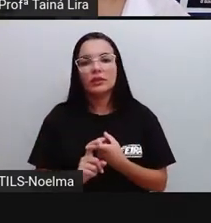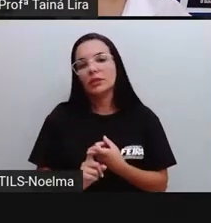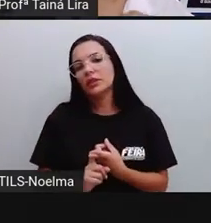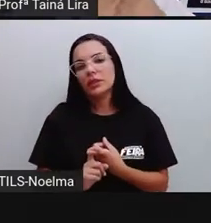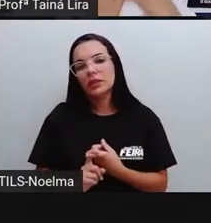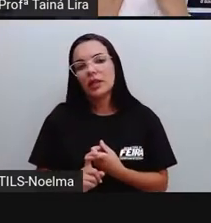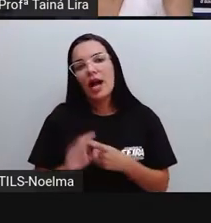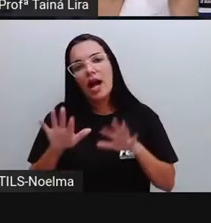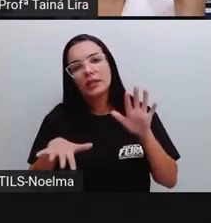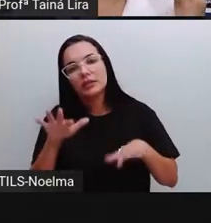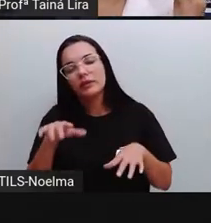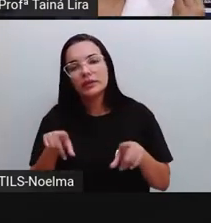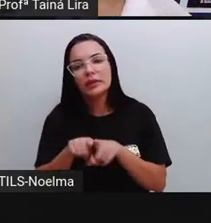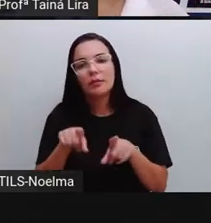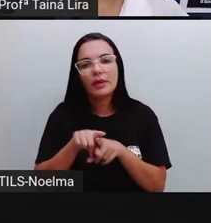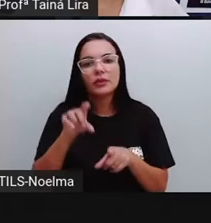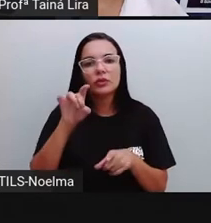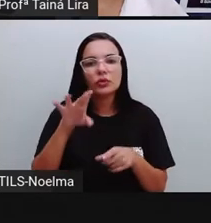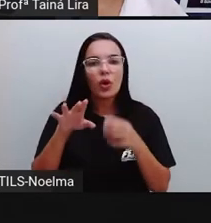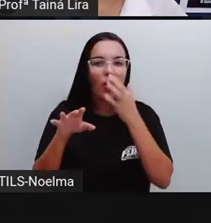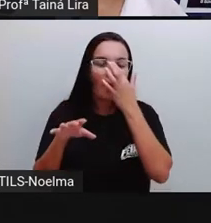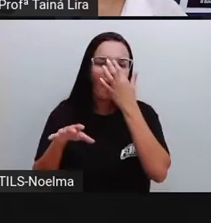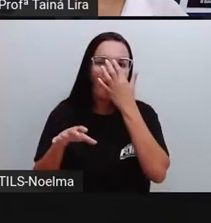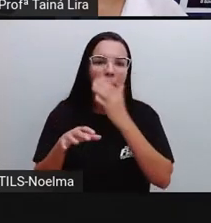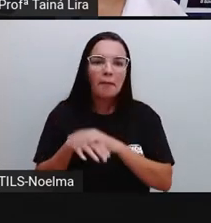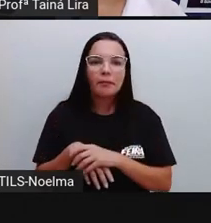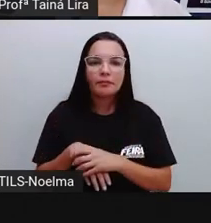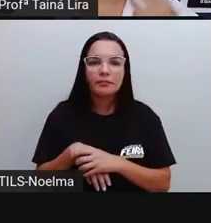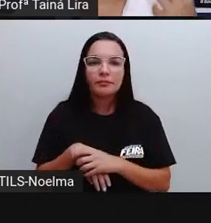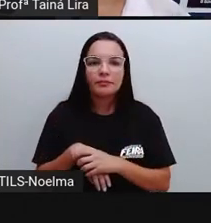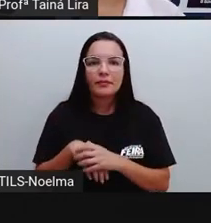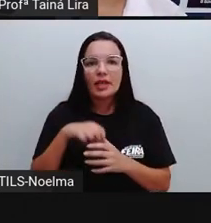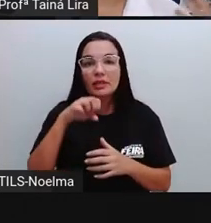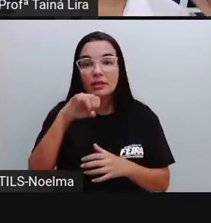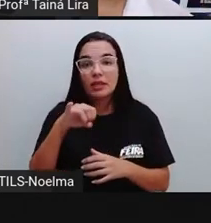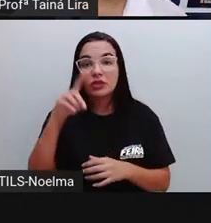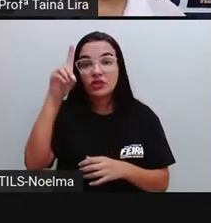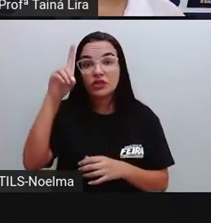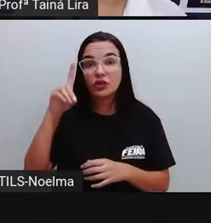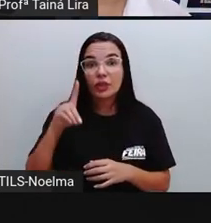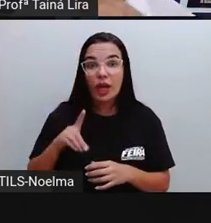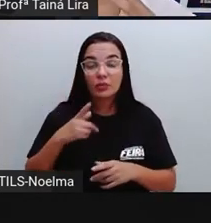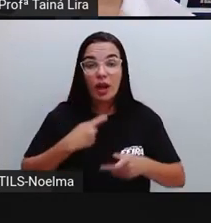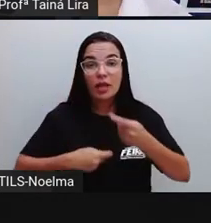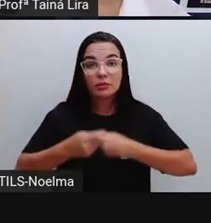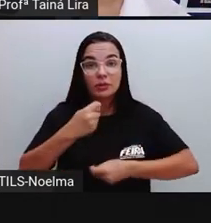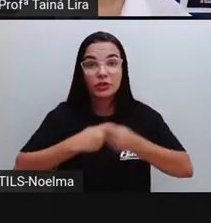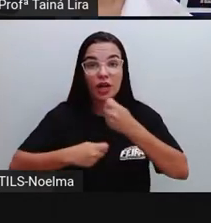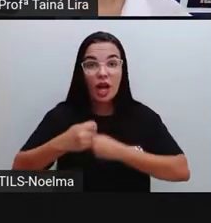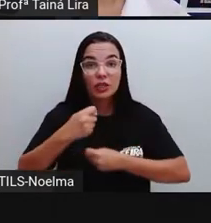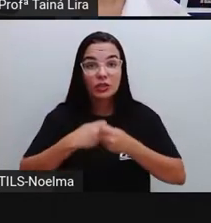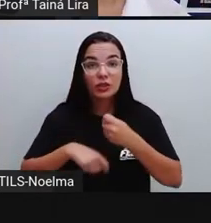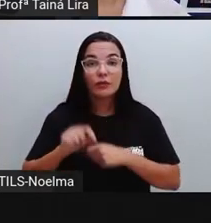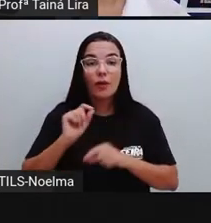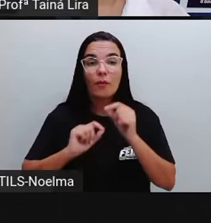público, às vezes, né, por regime de direito administrativo, que é